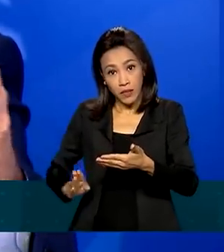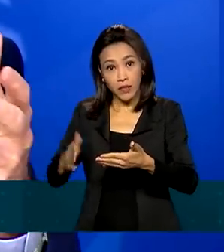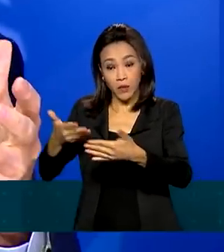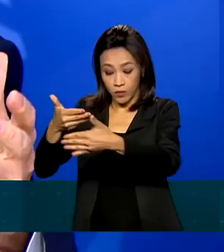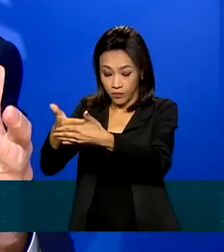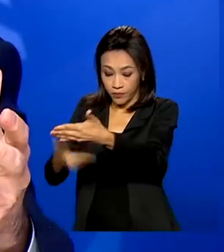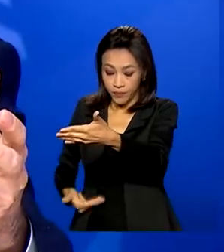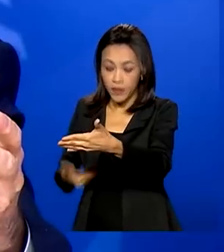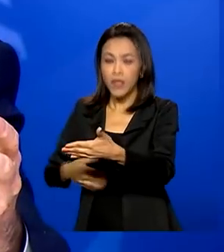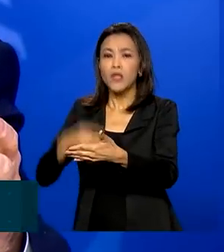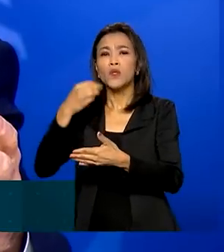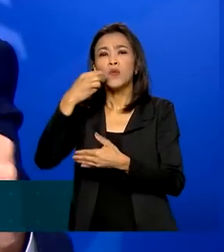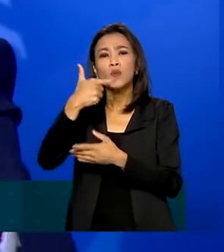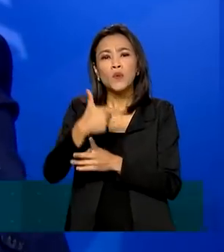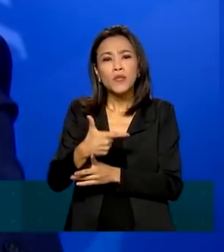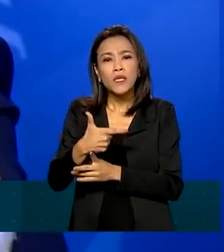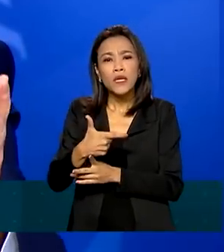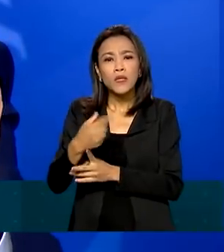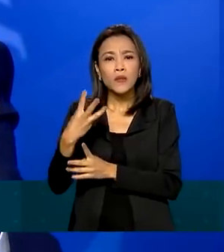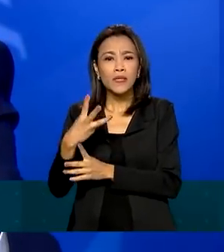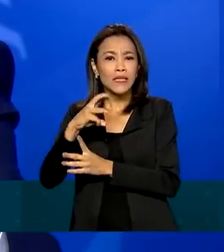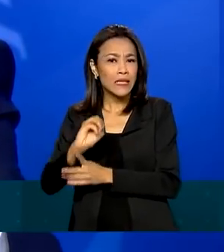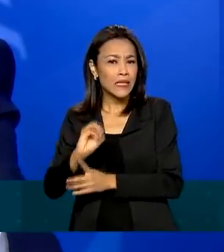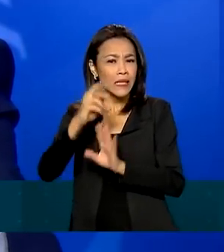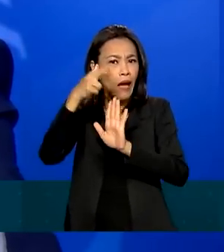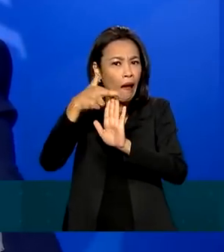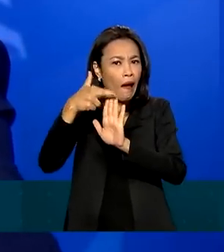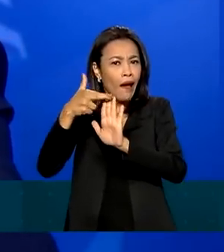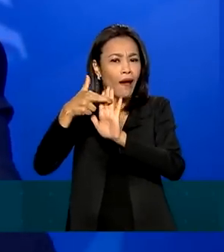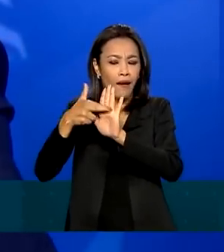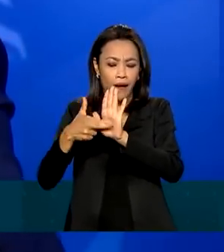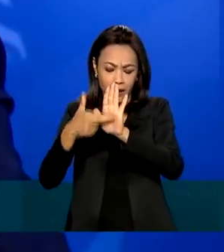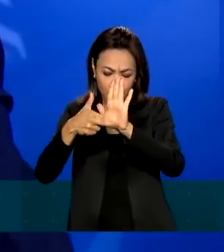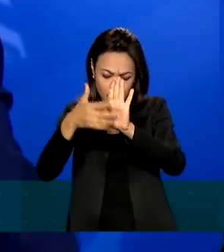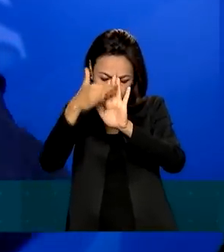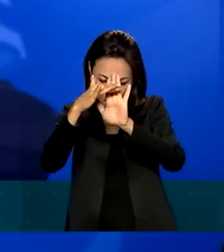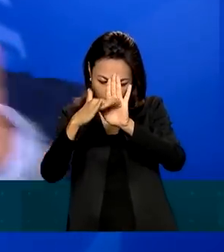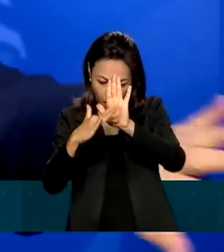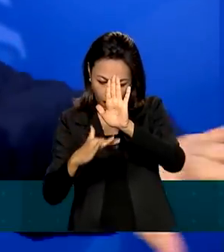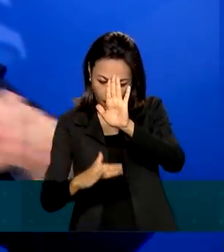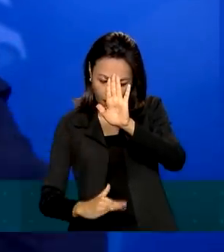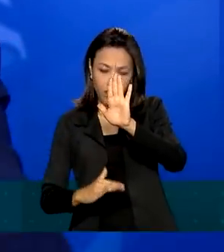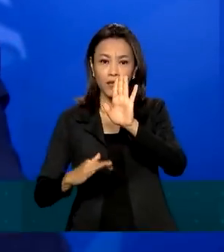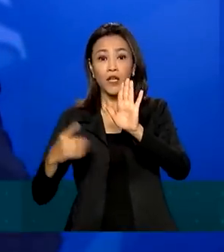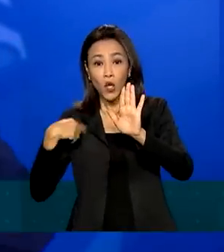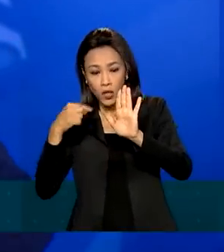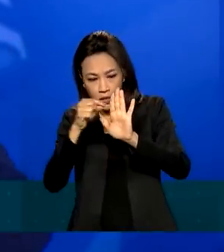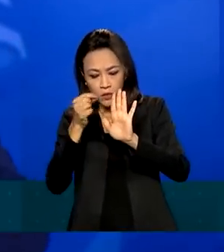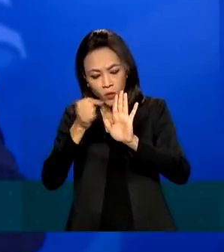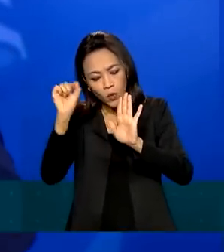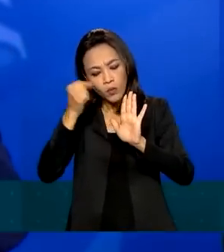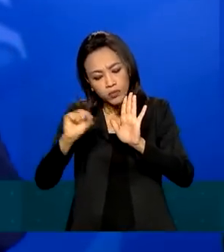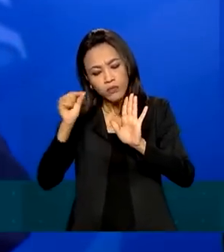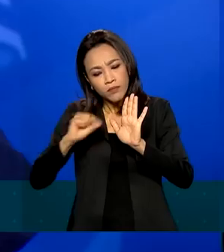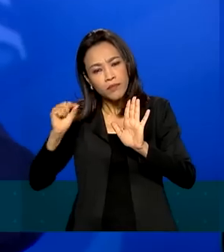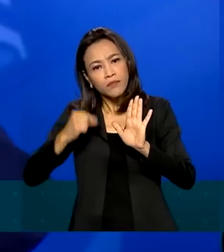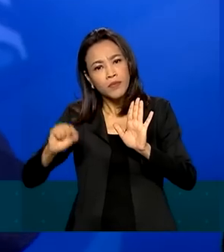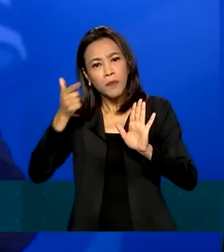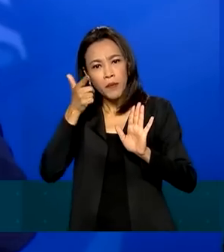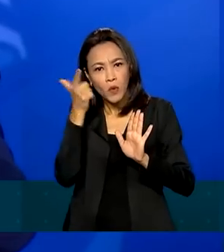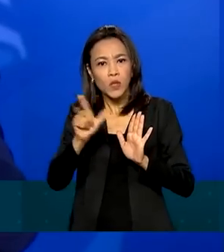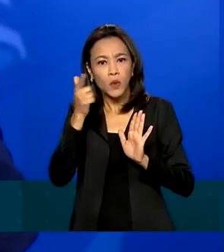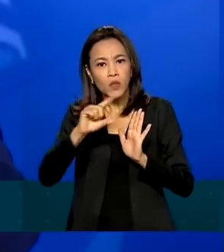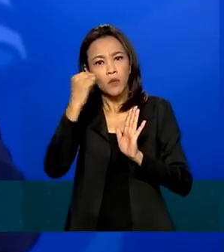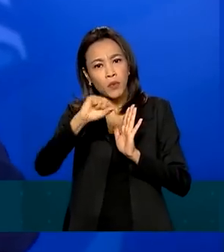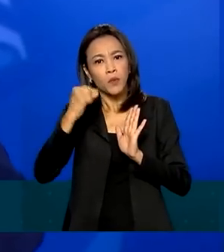instrumentos ou requisitos, nós avaliamos que esses aqui já estão cumpridos, esses aqui estão assim e esses outros nós